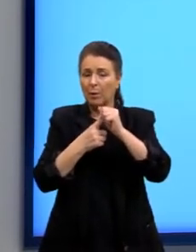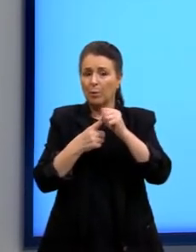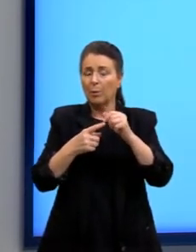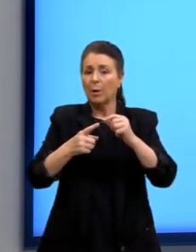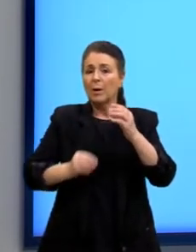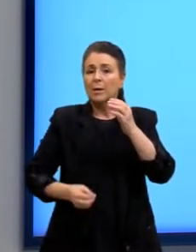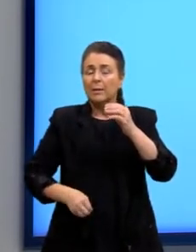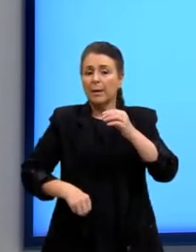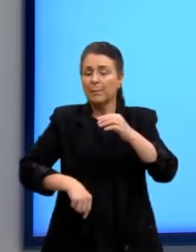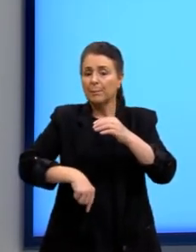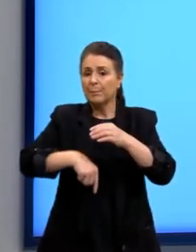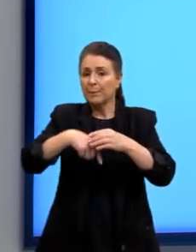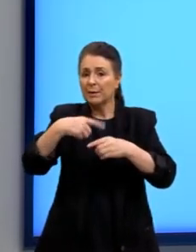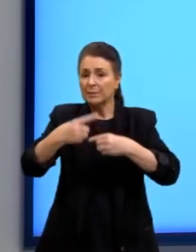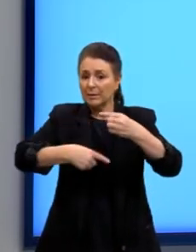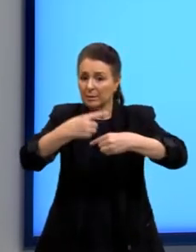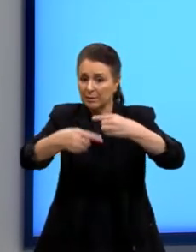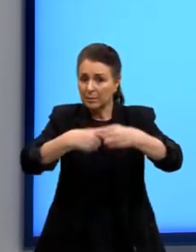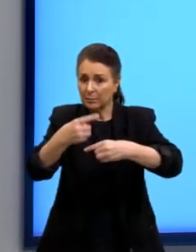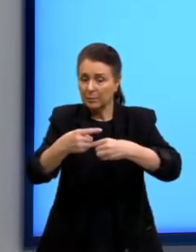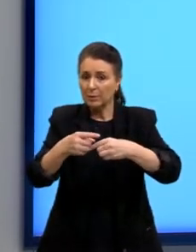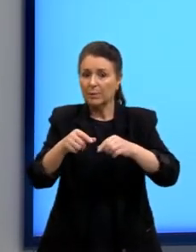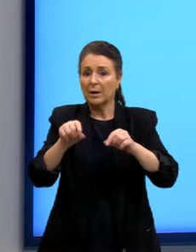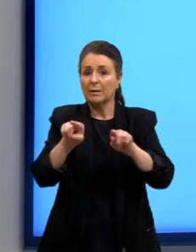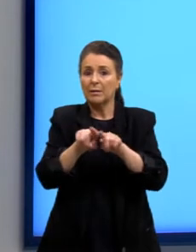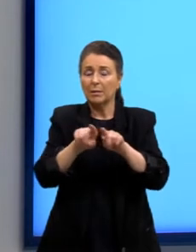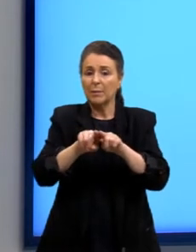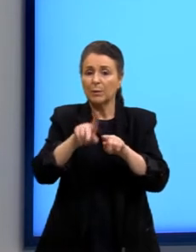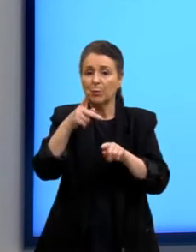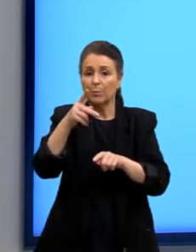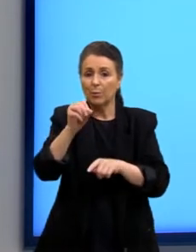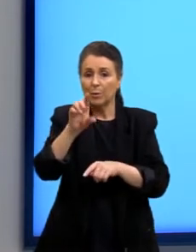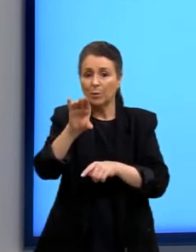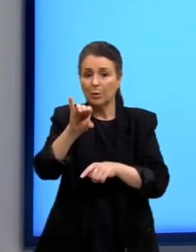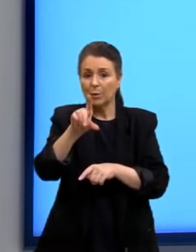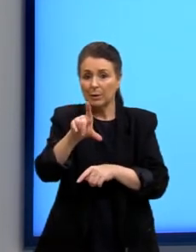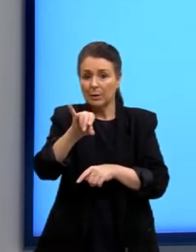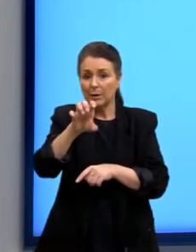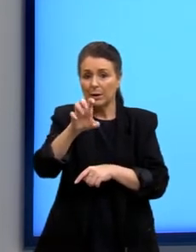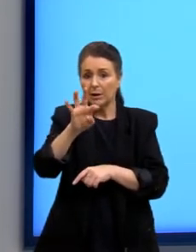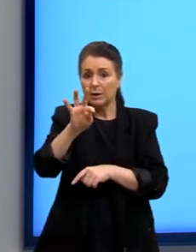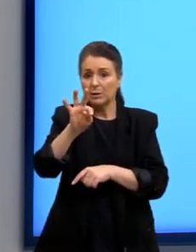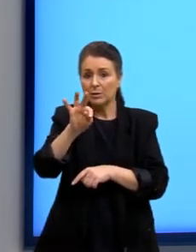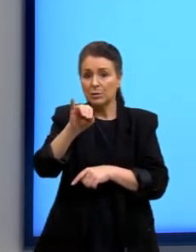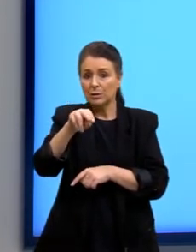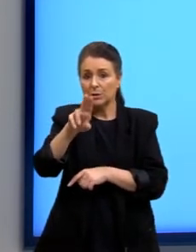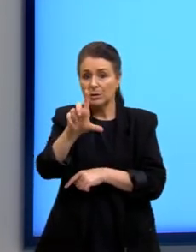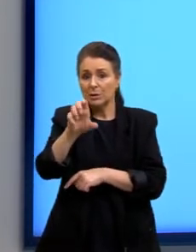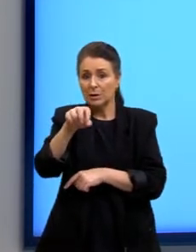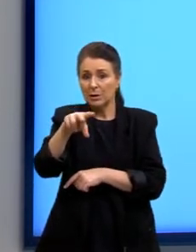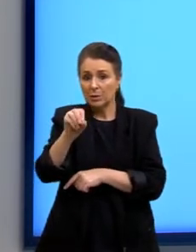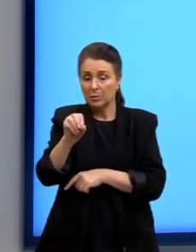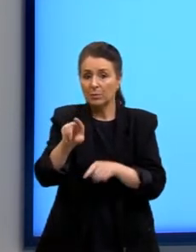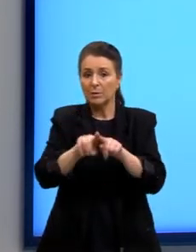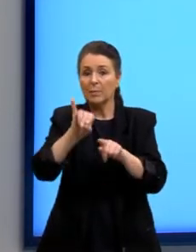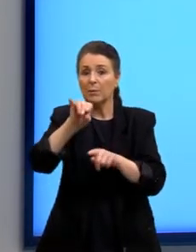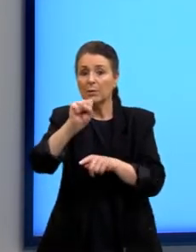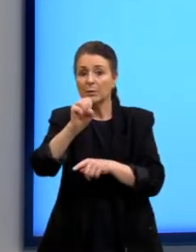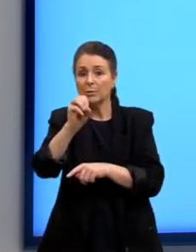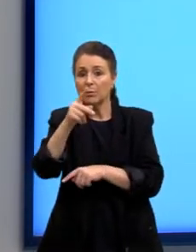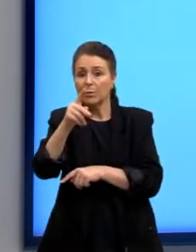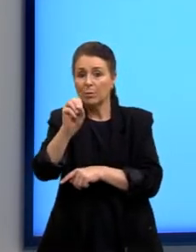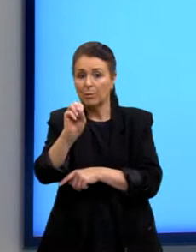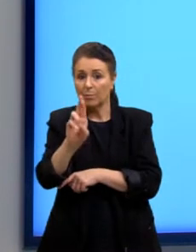isopor, são tudo oriundos das reações de eliminação. Então, basicamente, existem